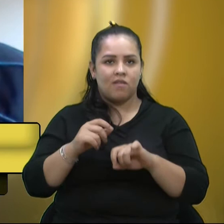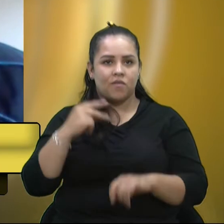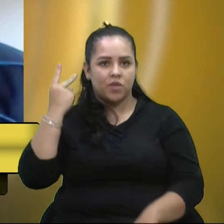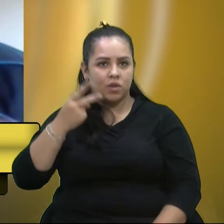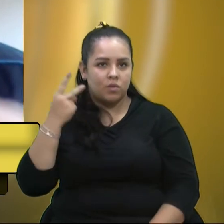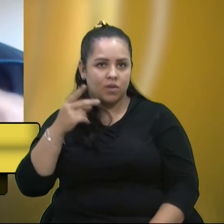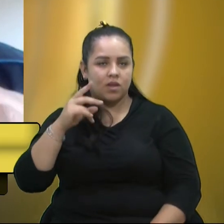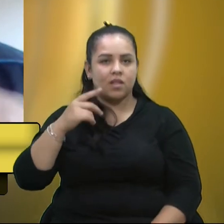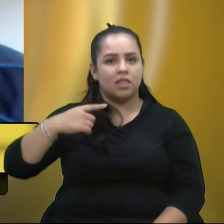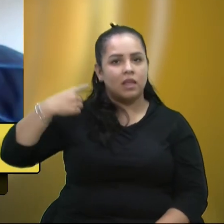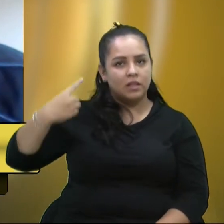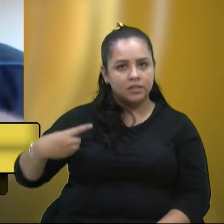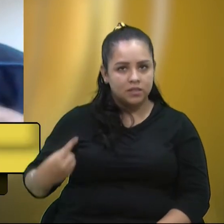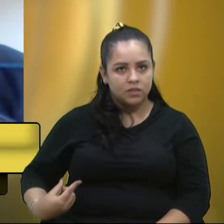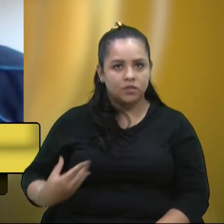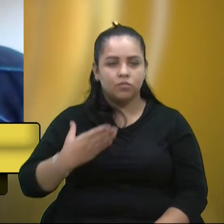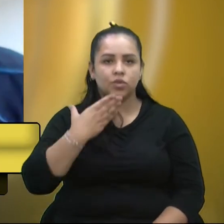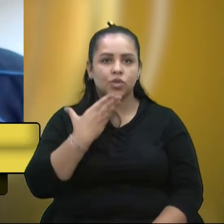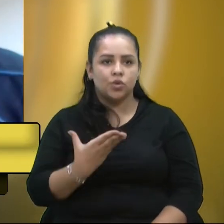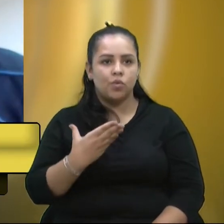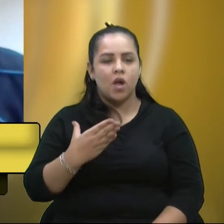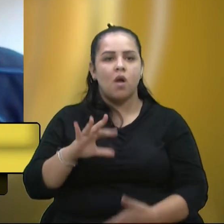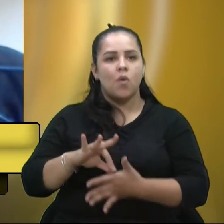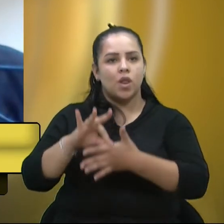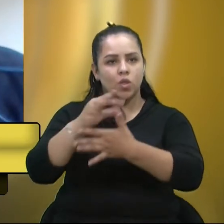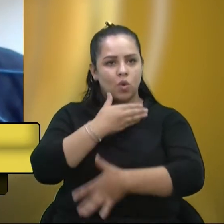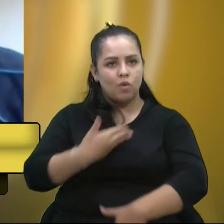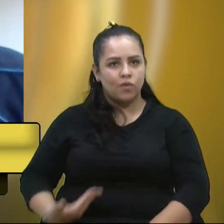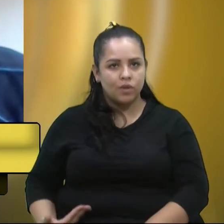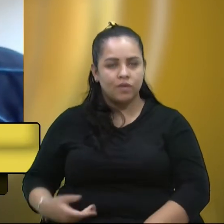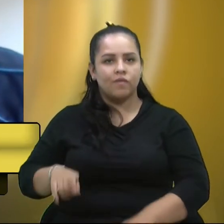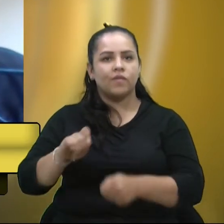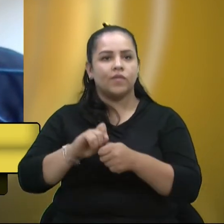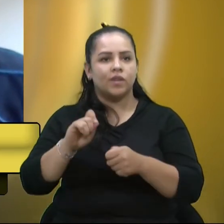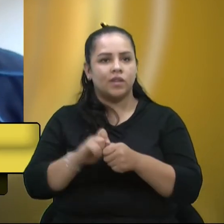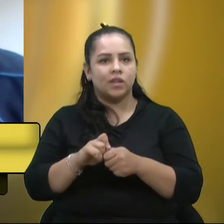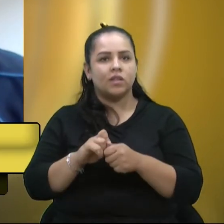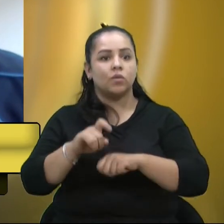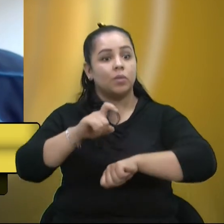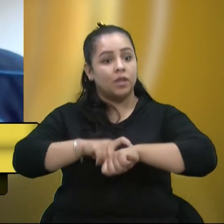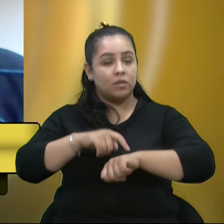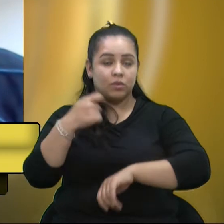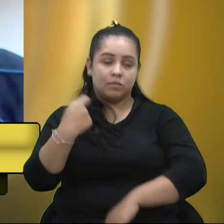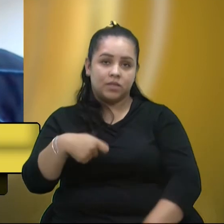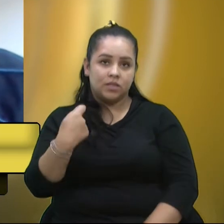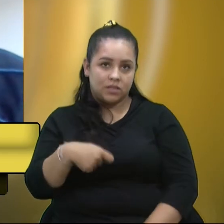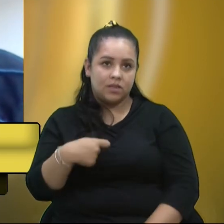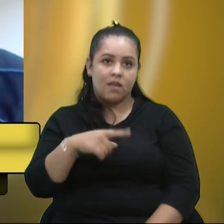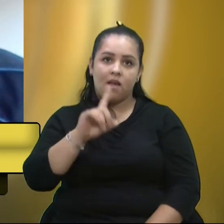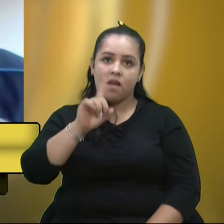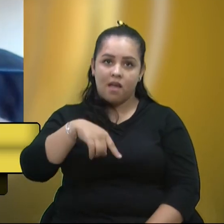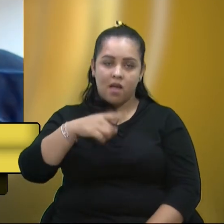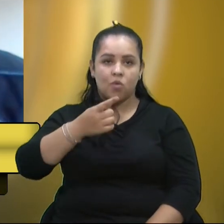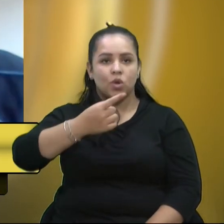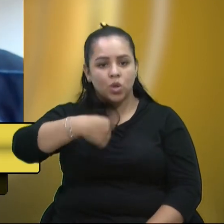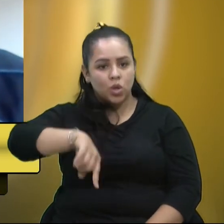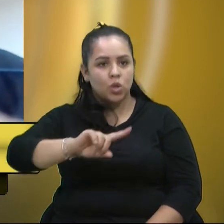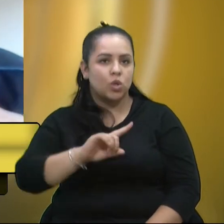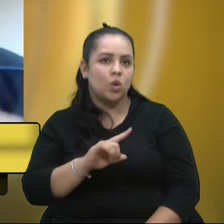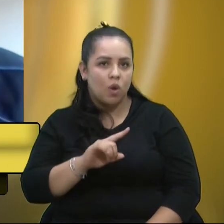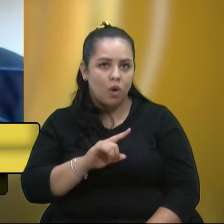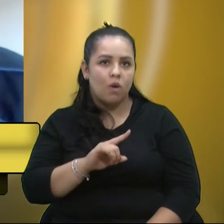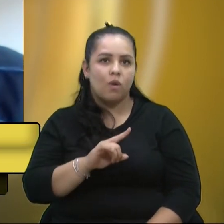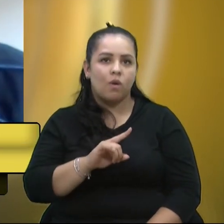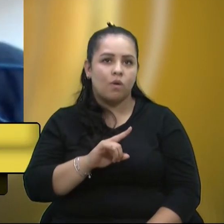Denise solicitou ao líder do governo que faça em momento oportuno. Essa é a nossa única,